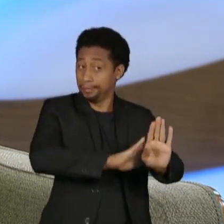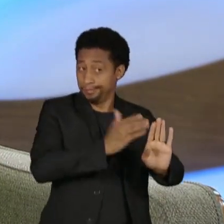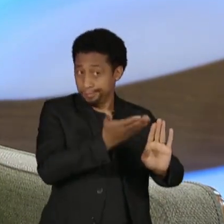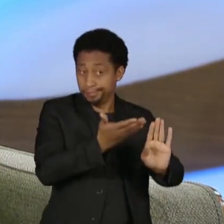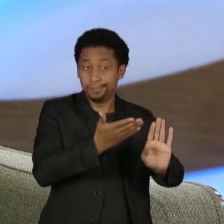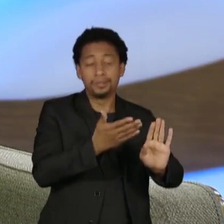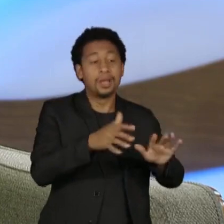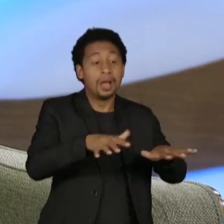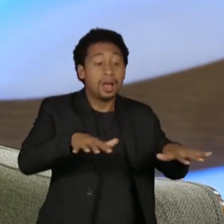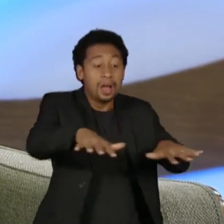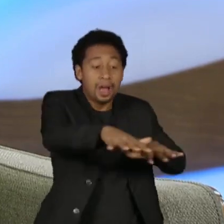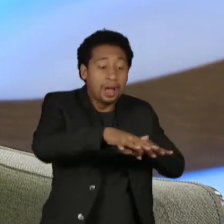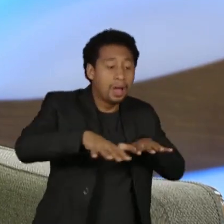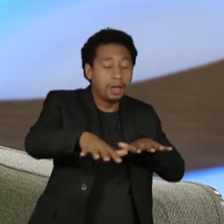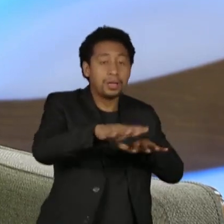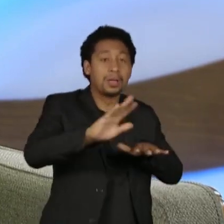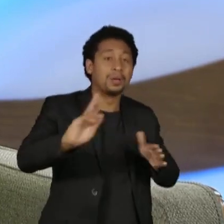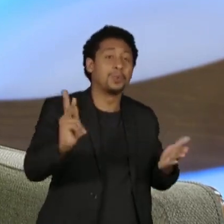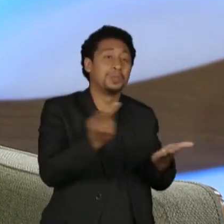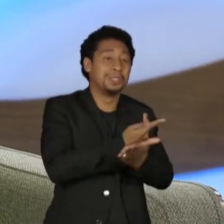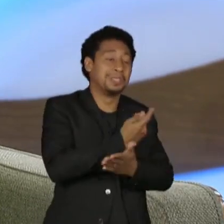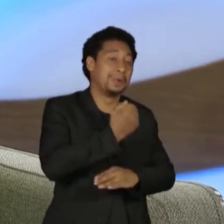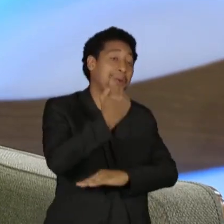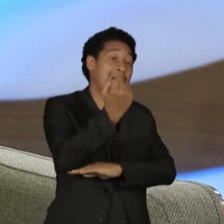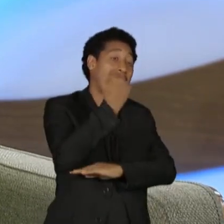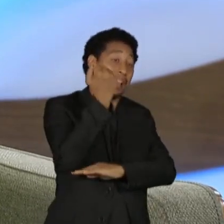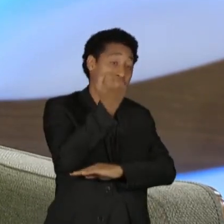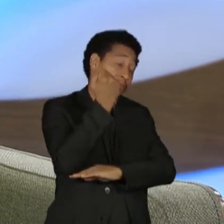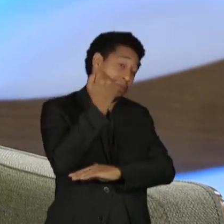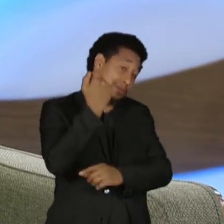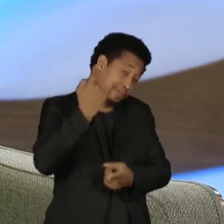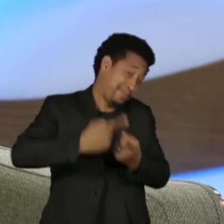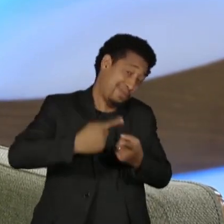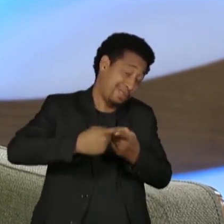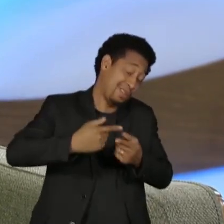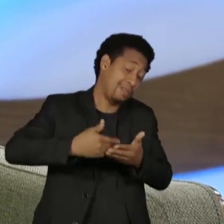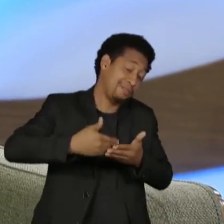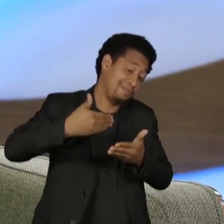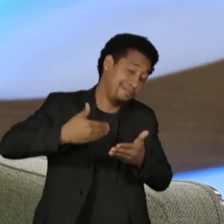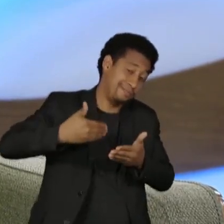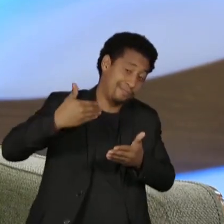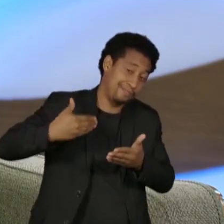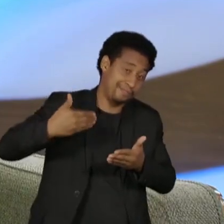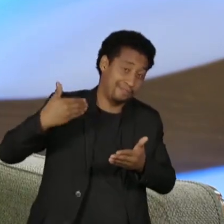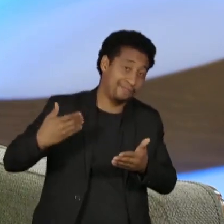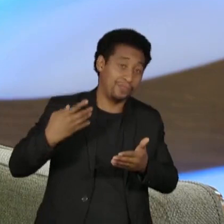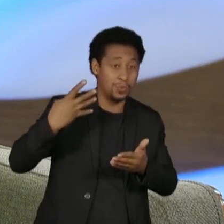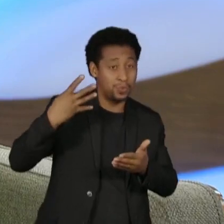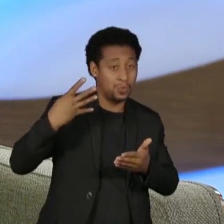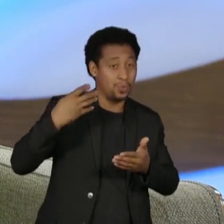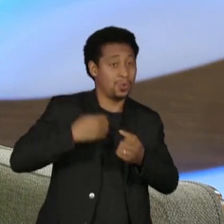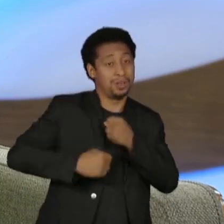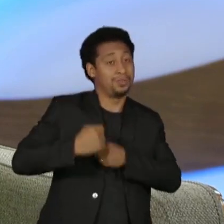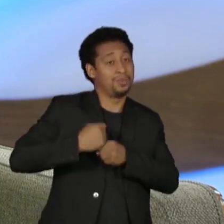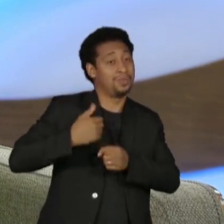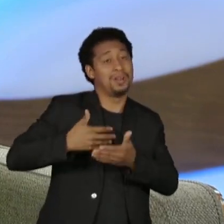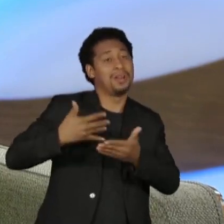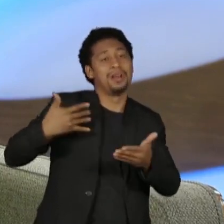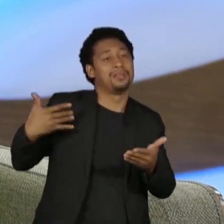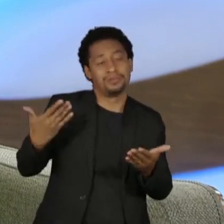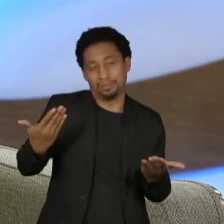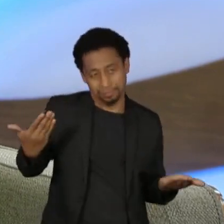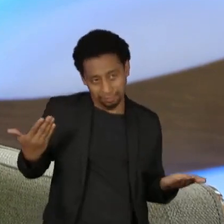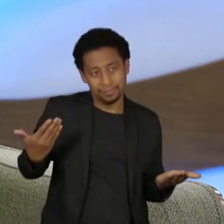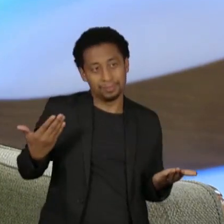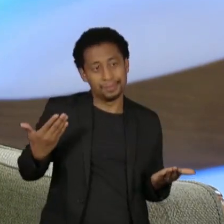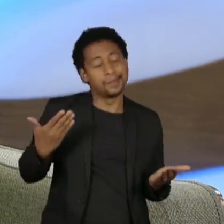grave, neste momento, está muito ligado aos últimos quatro anos de governo, eu não tenho dúvida disso e